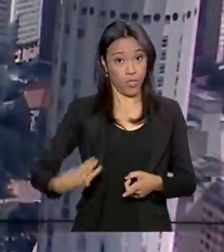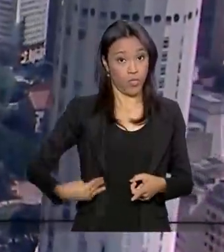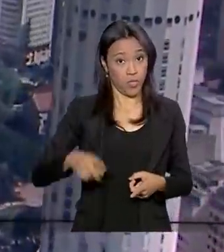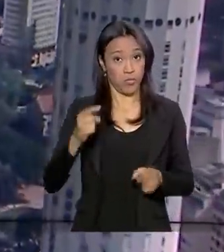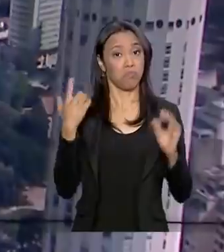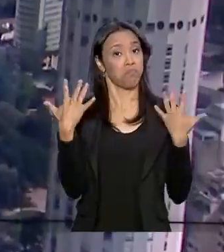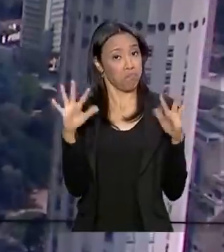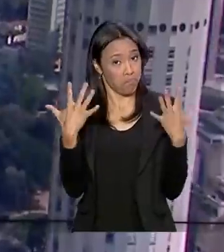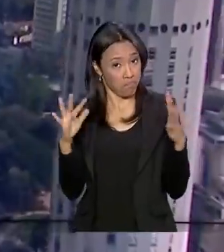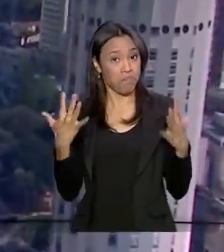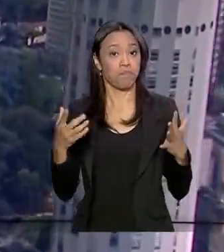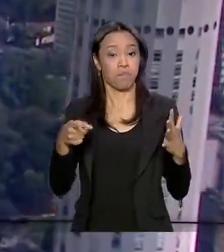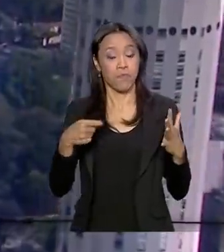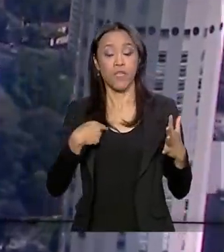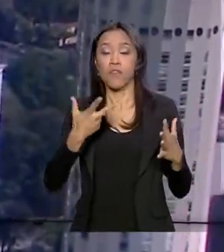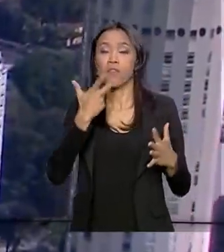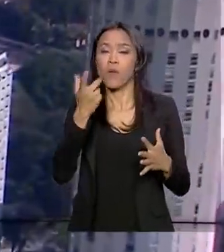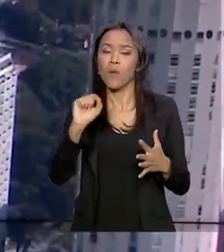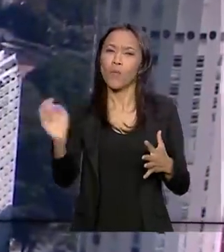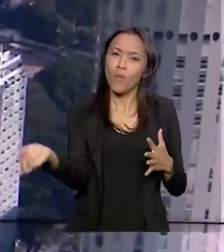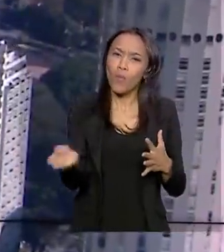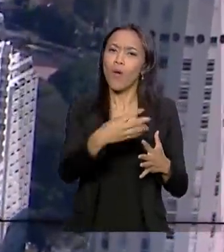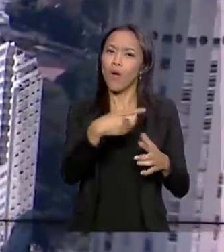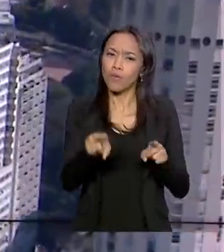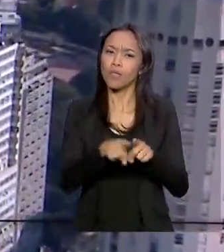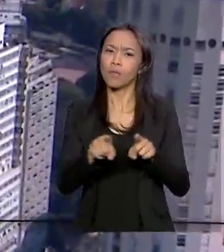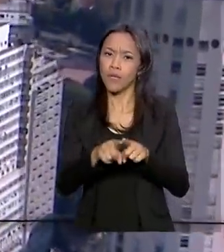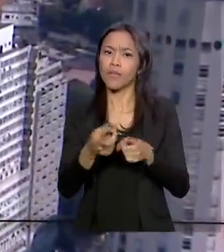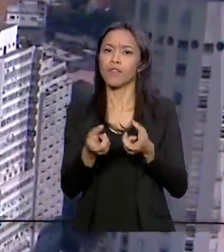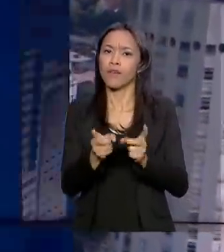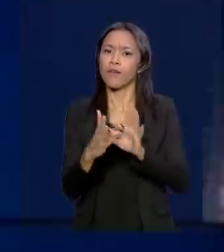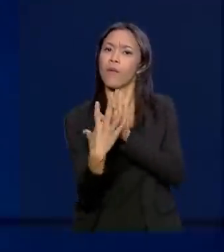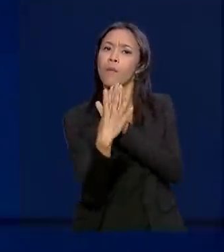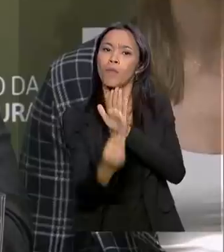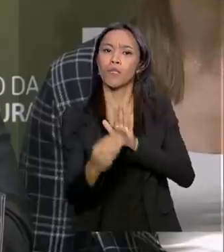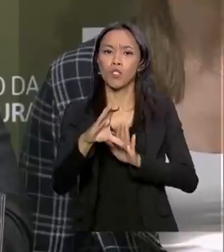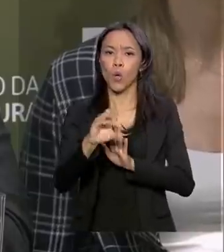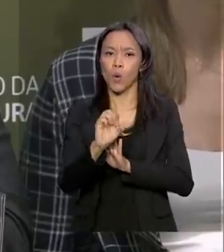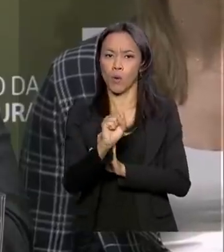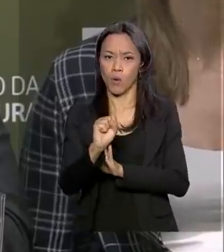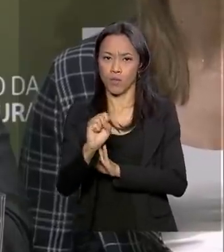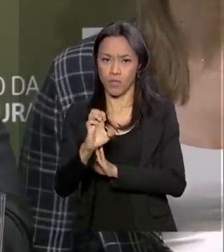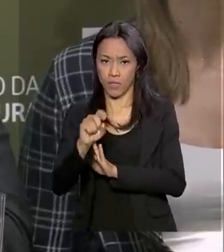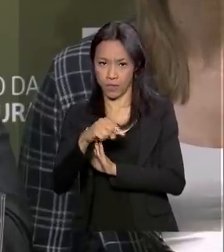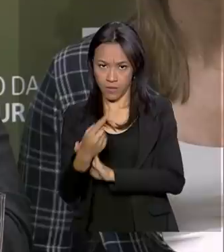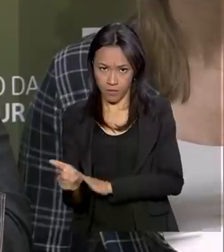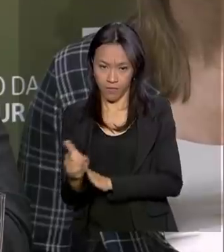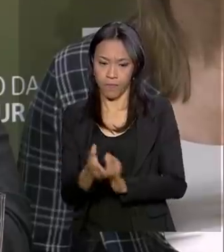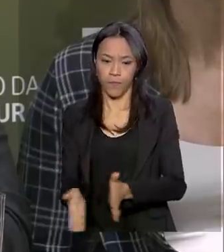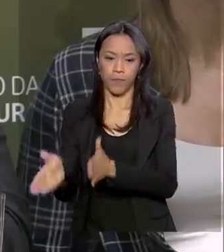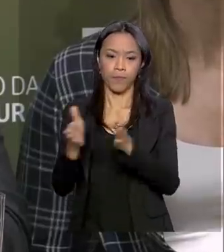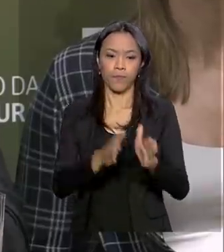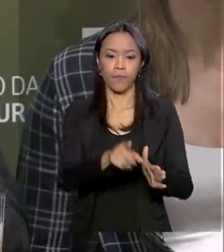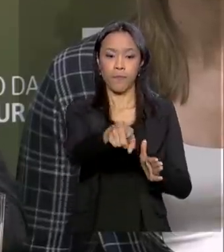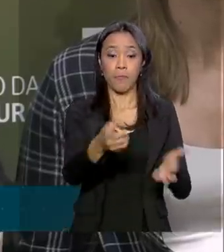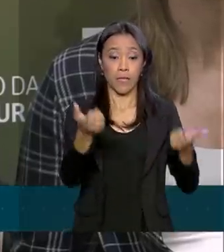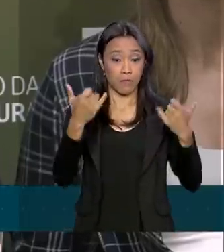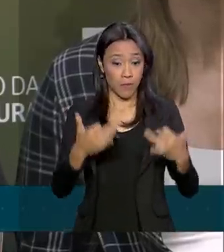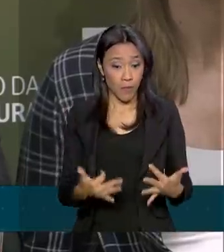comemorou o resultado e confirmou novas concessões pela frente. Mais um sucesso. A gente